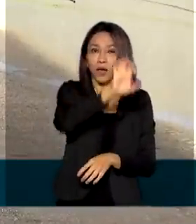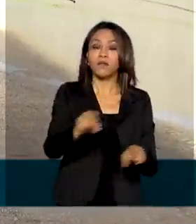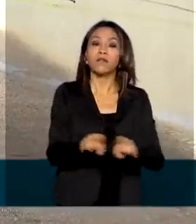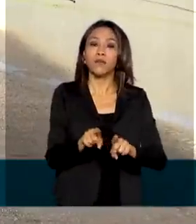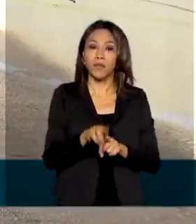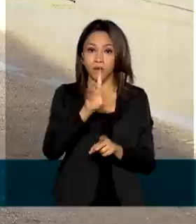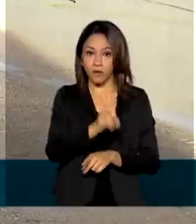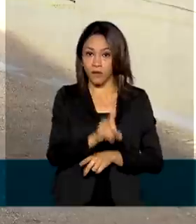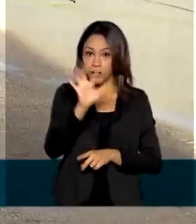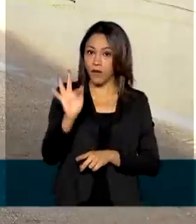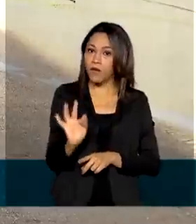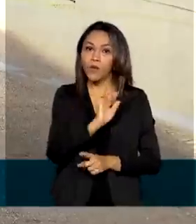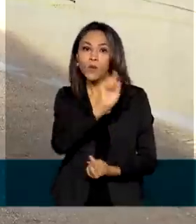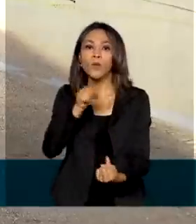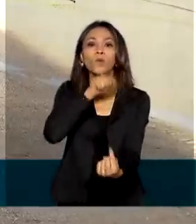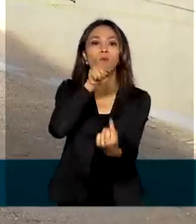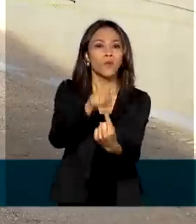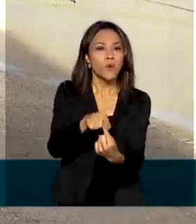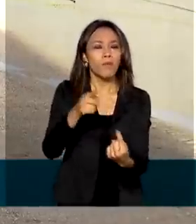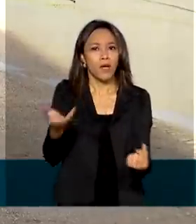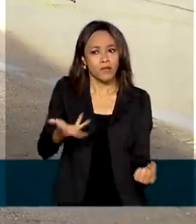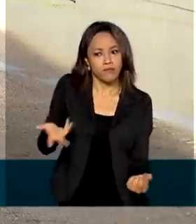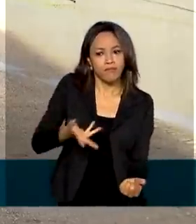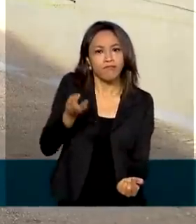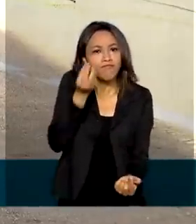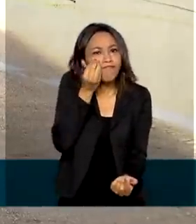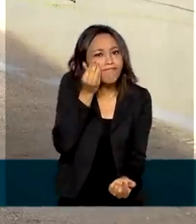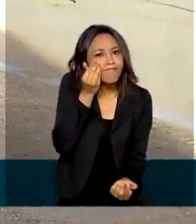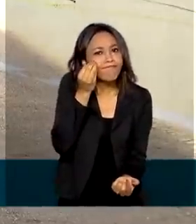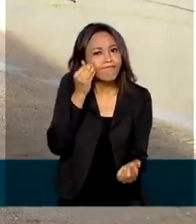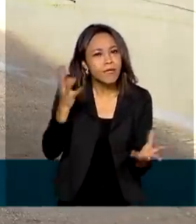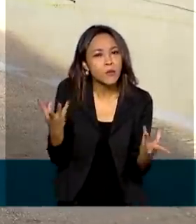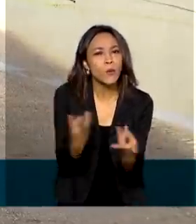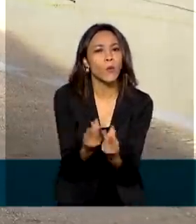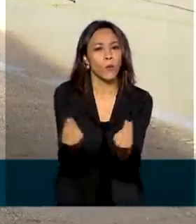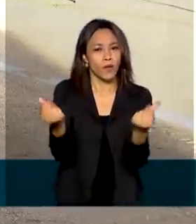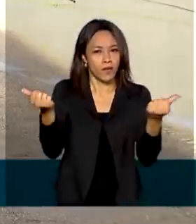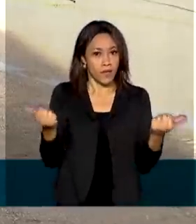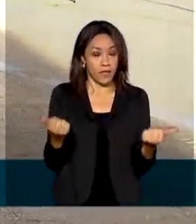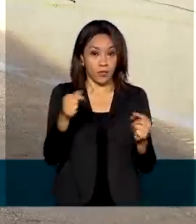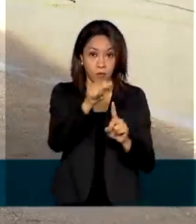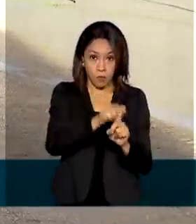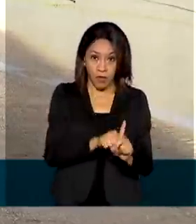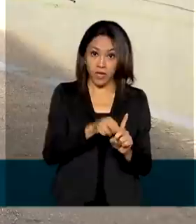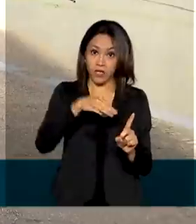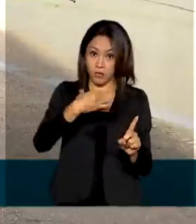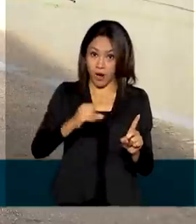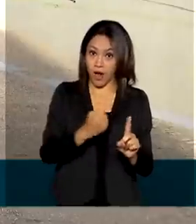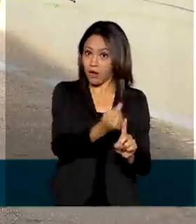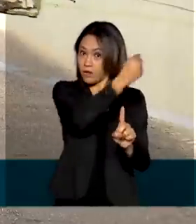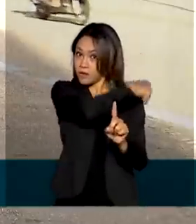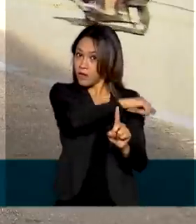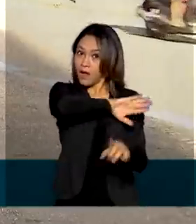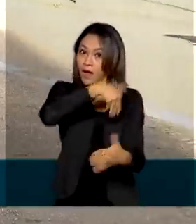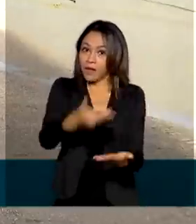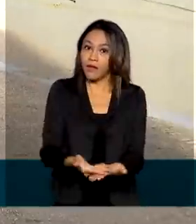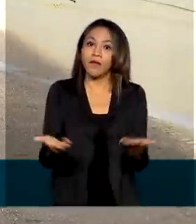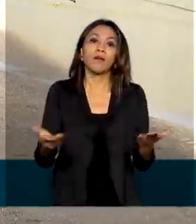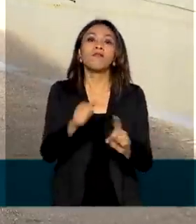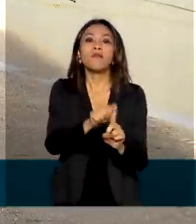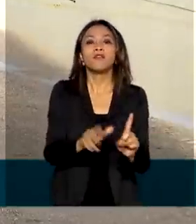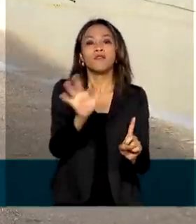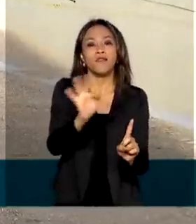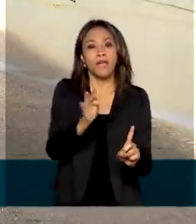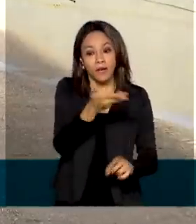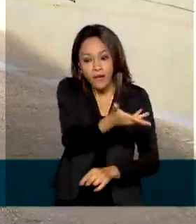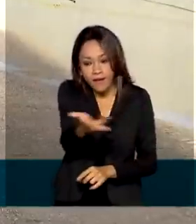Distrito Federal para otimizar a testagem para a covid-19. Entre março do ano passado e fevereiro deste ano, esses laboratórios